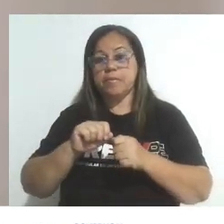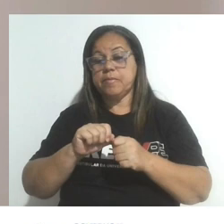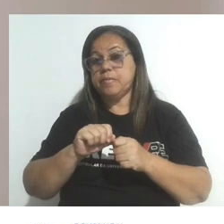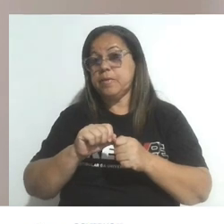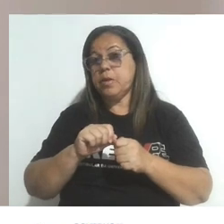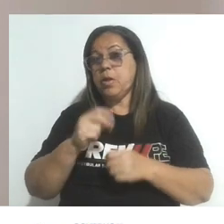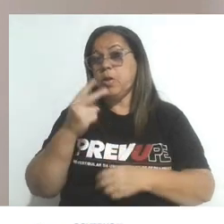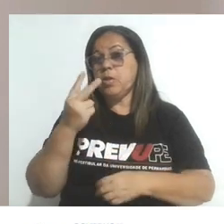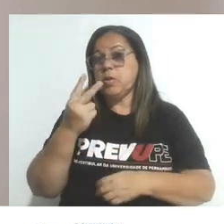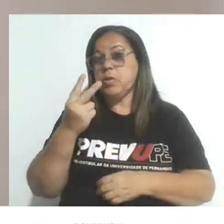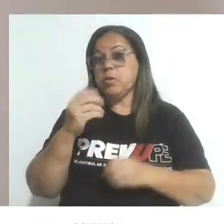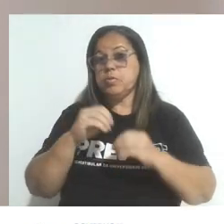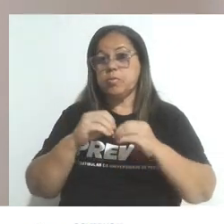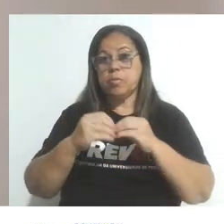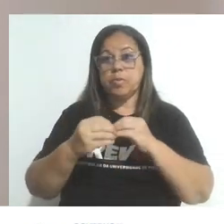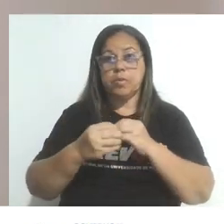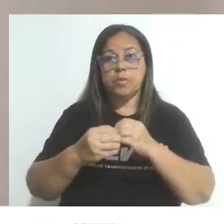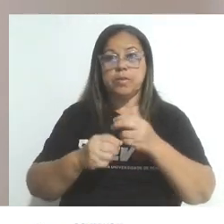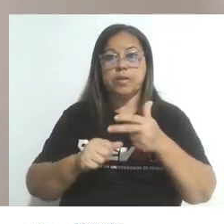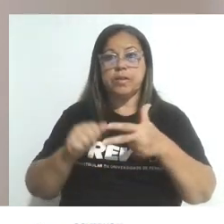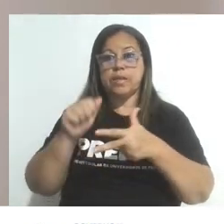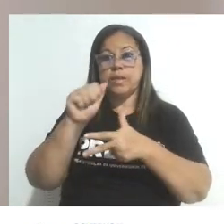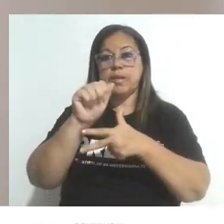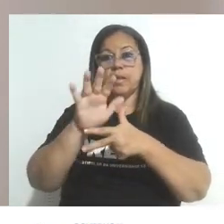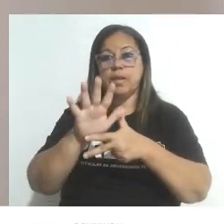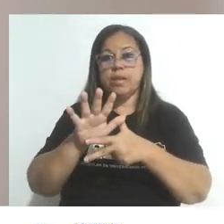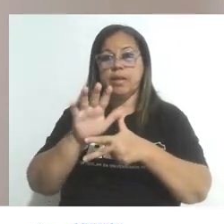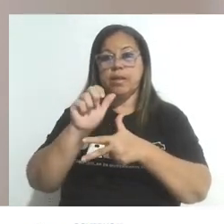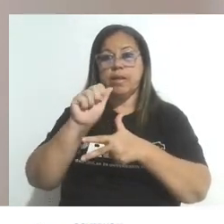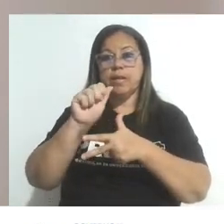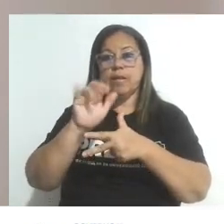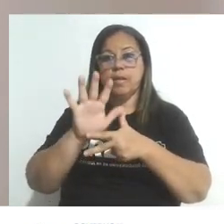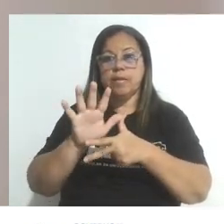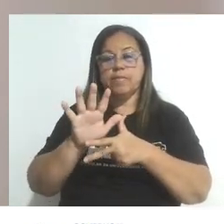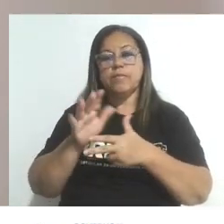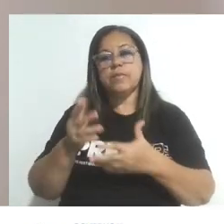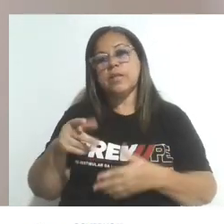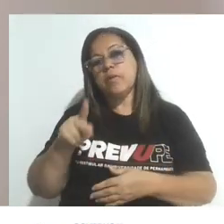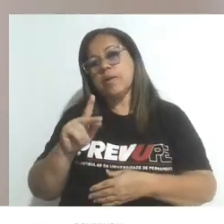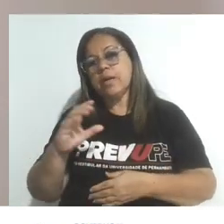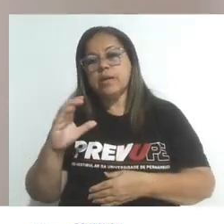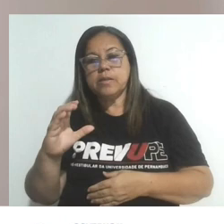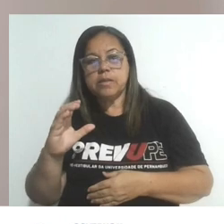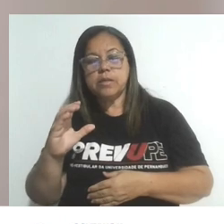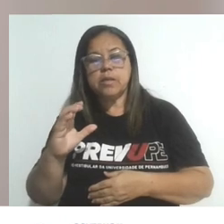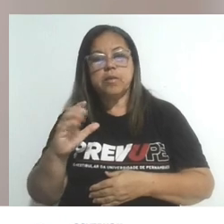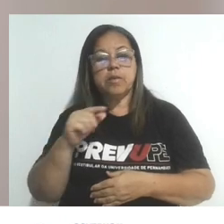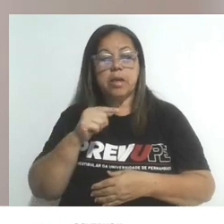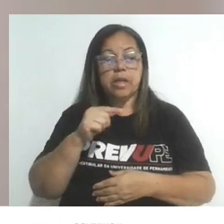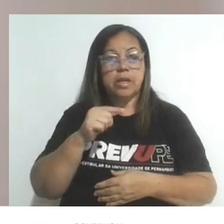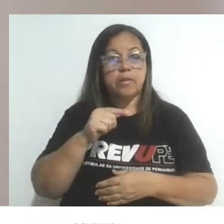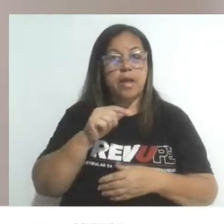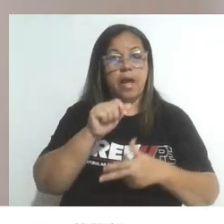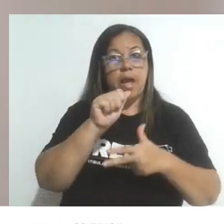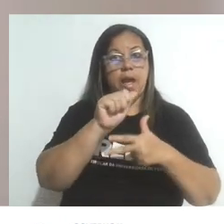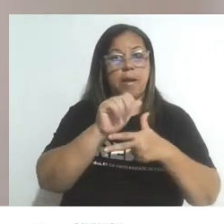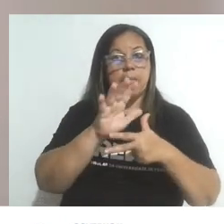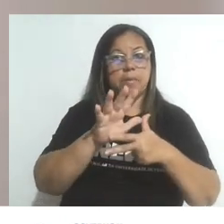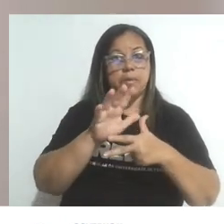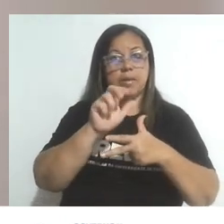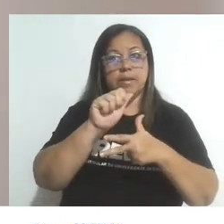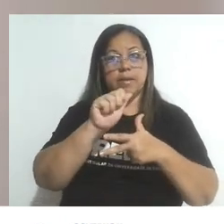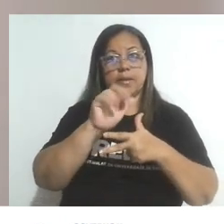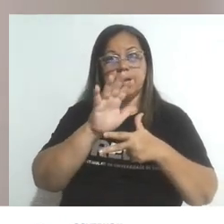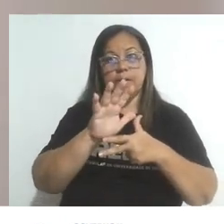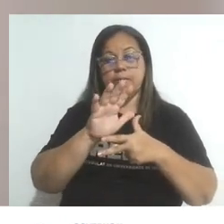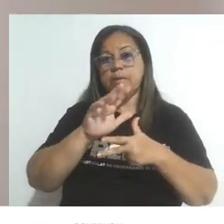amônia, NH3, o valor de Kc seria determinado pela concentração da amônia elevada ao quadrado,